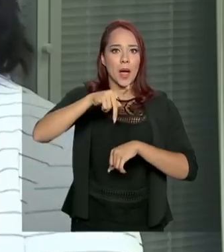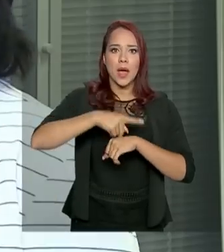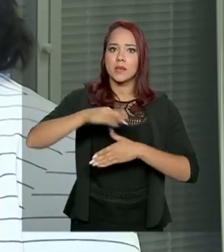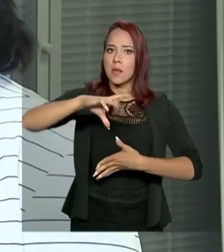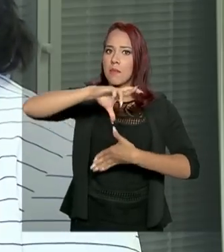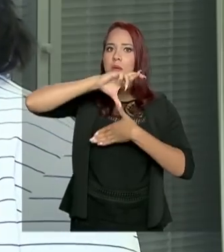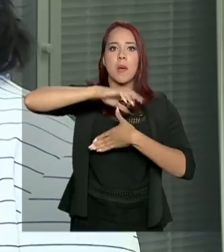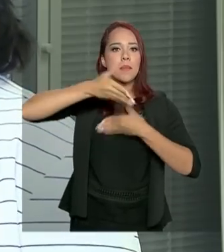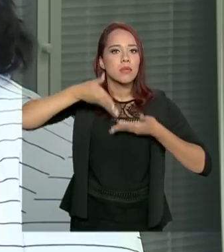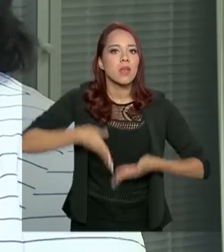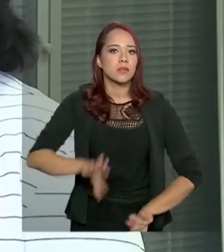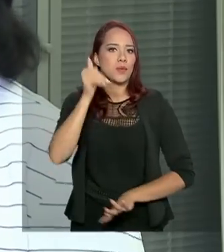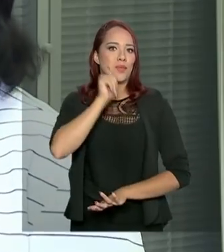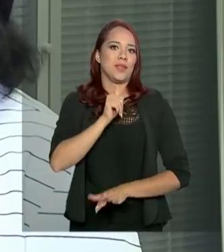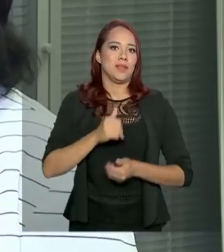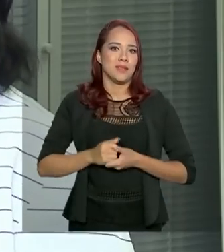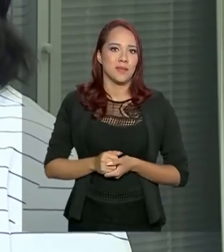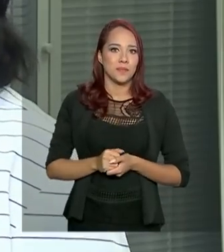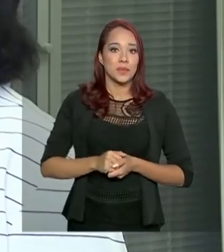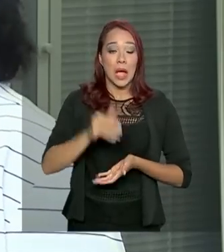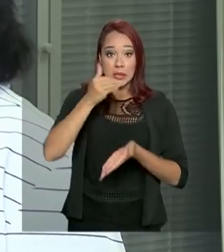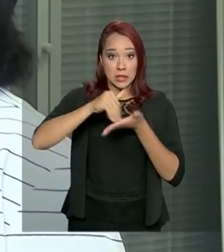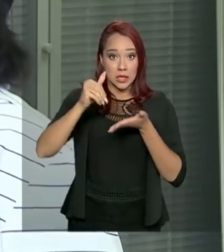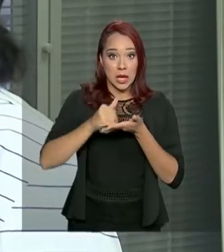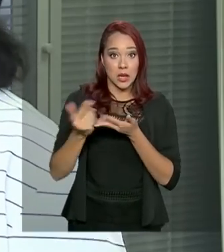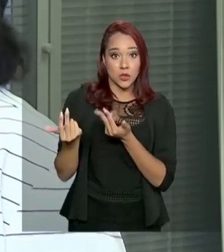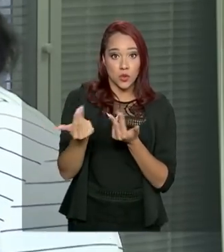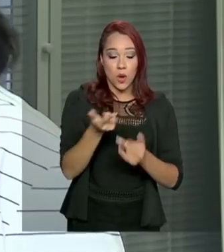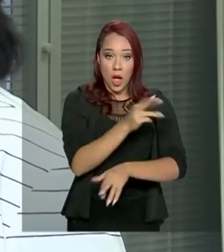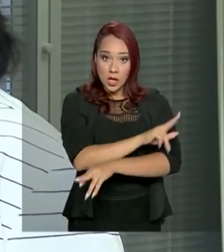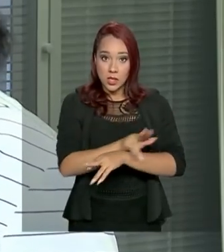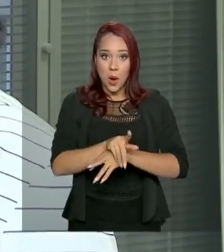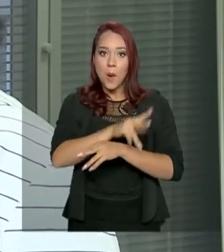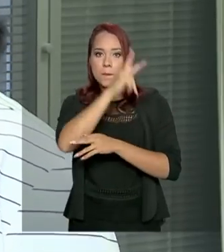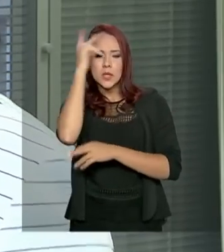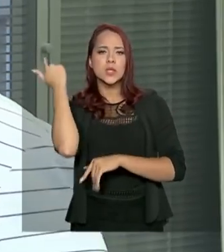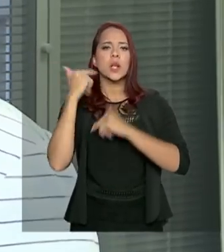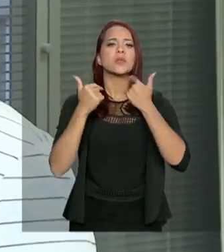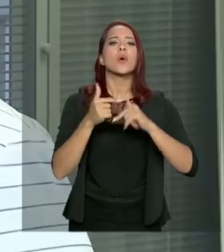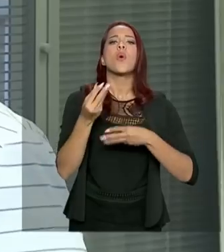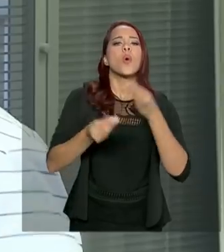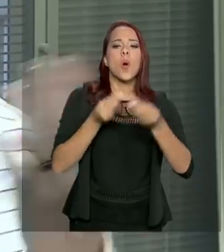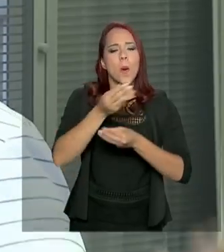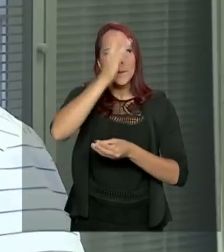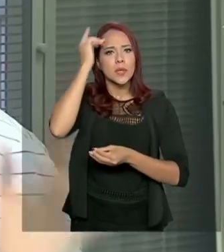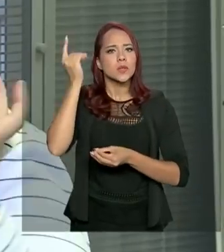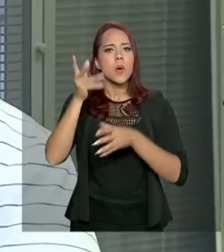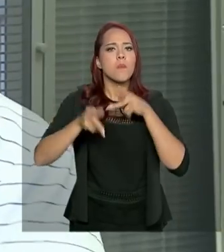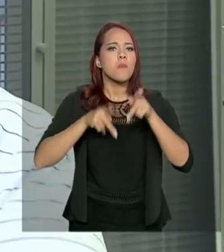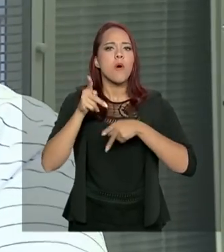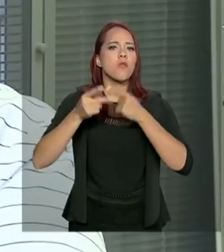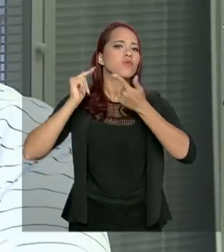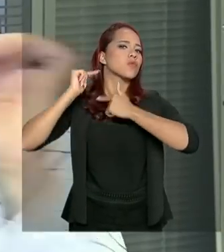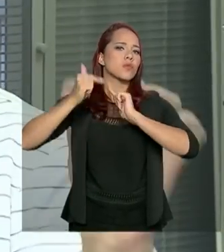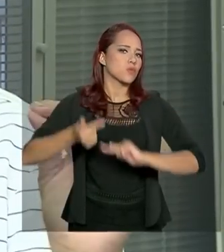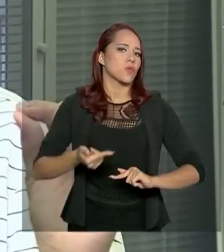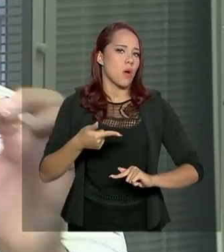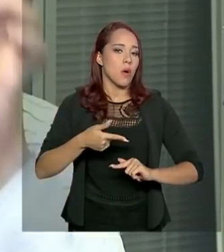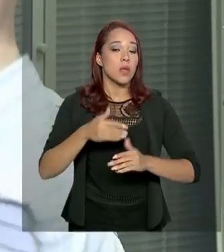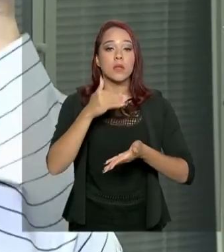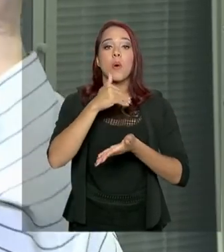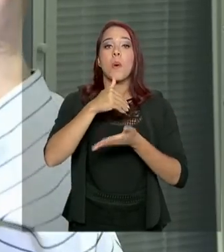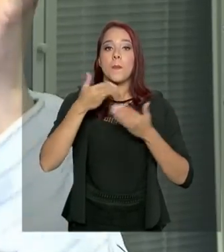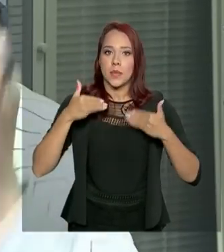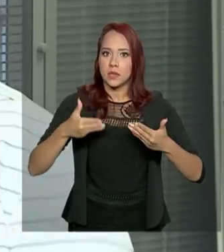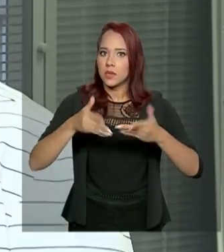para se nascer menina. A Secretaria de Igualdade Racial, povos tradicionais, como é que estão as crianças dos povos tradicionais? Então, o Ministério inteiro